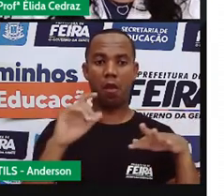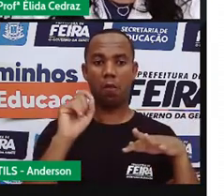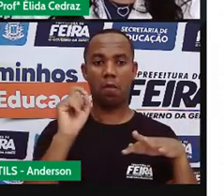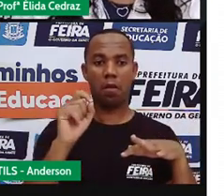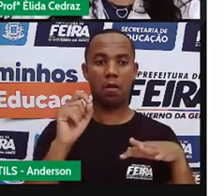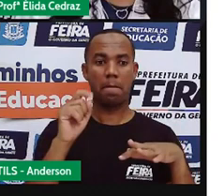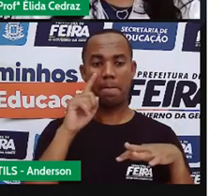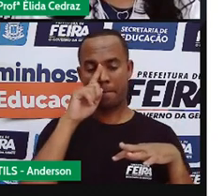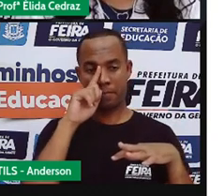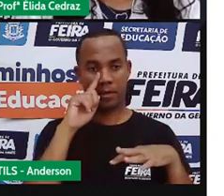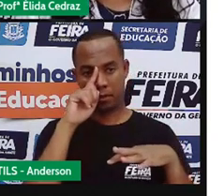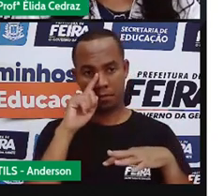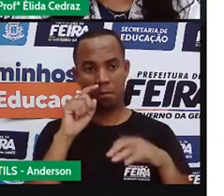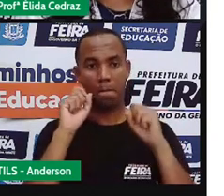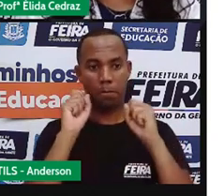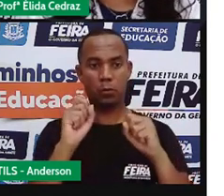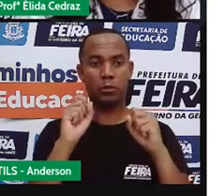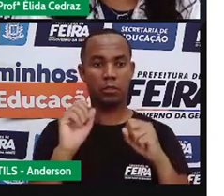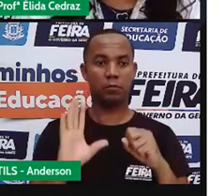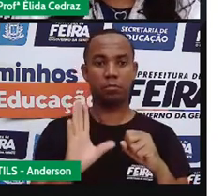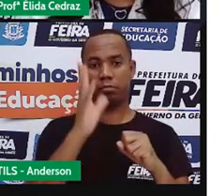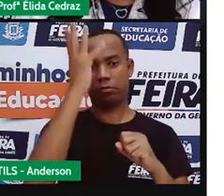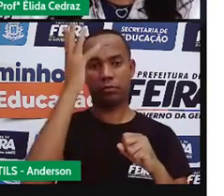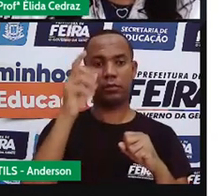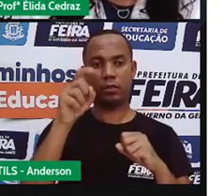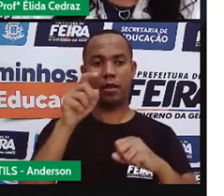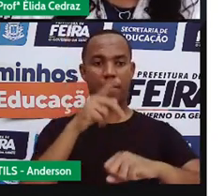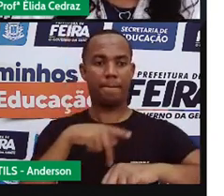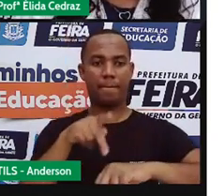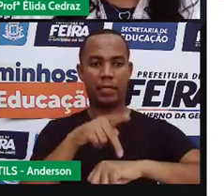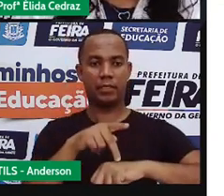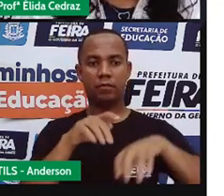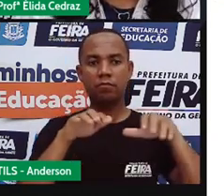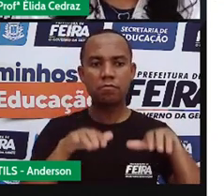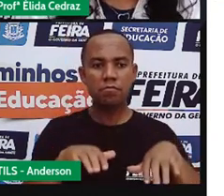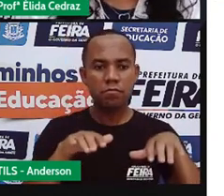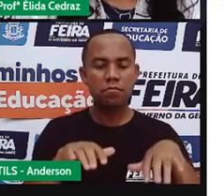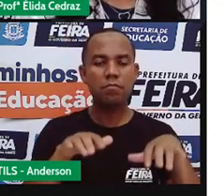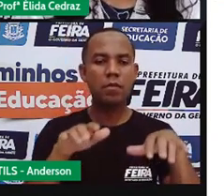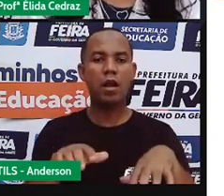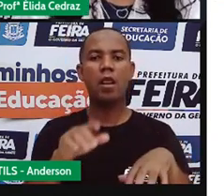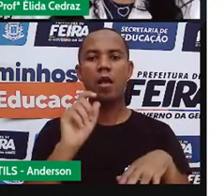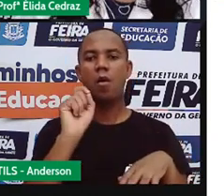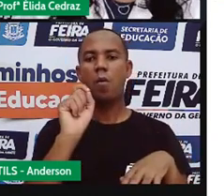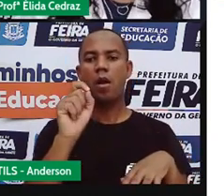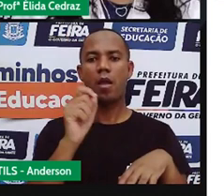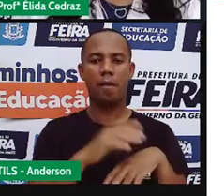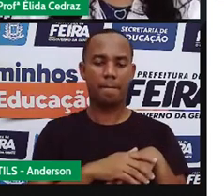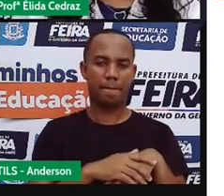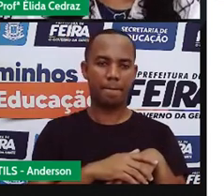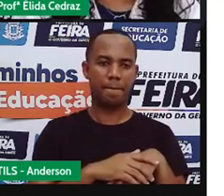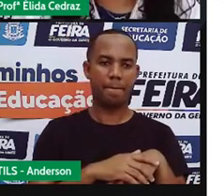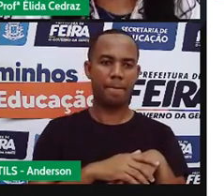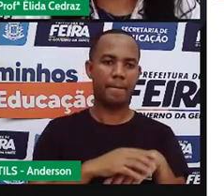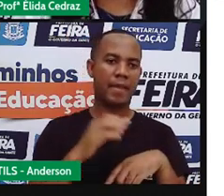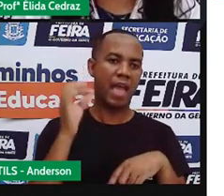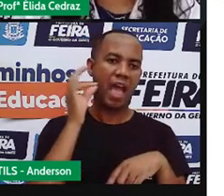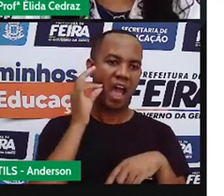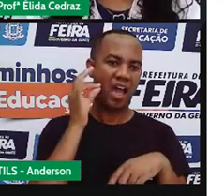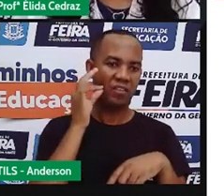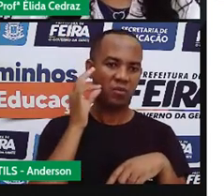algo que estava acontecendo na Austrália. Vamos lá? Essa parte que a pró